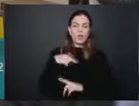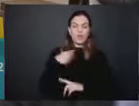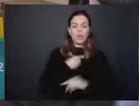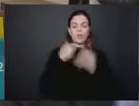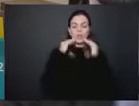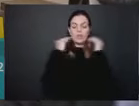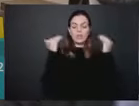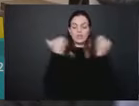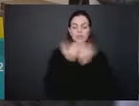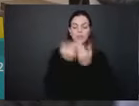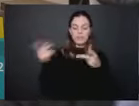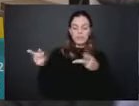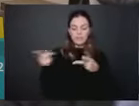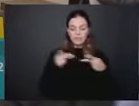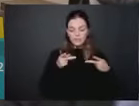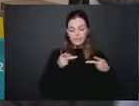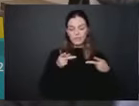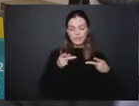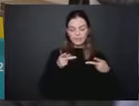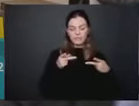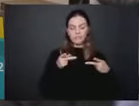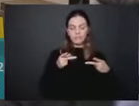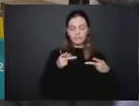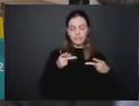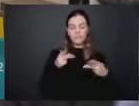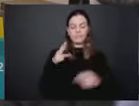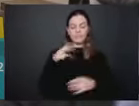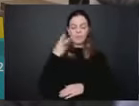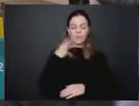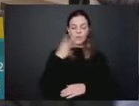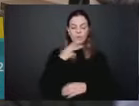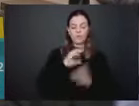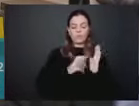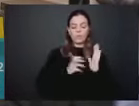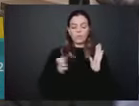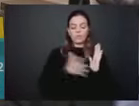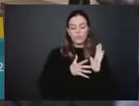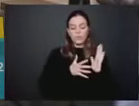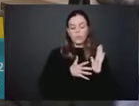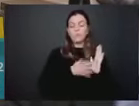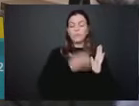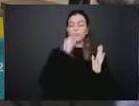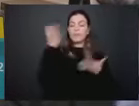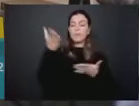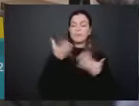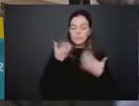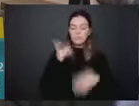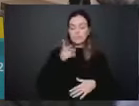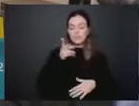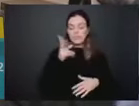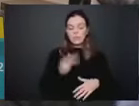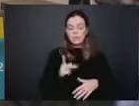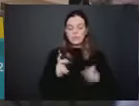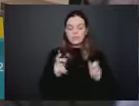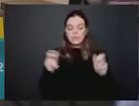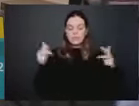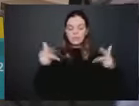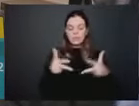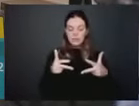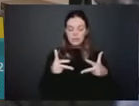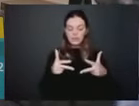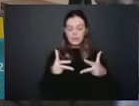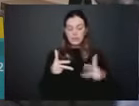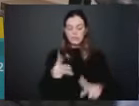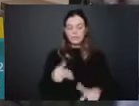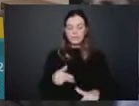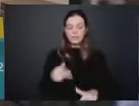visita, vereador do Novo, que seja bem-vindo sempre aqui na Câmara, o Pedro Duarte, e muito obrigado